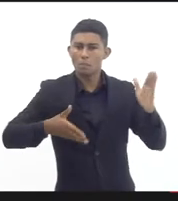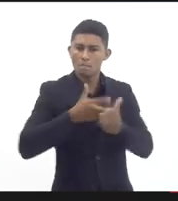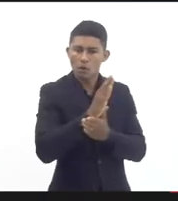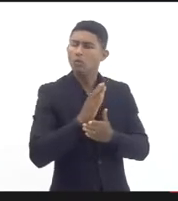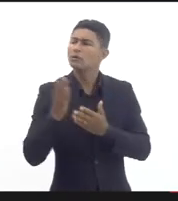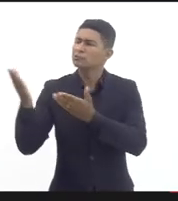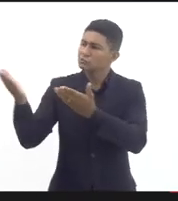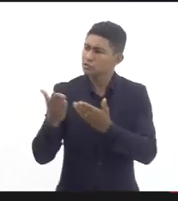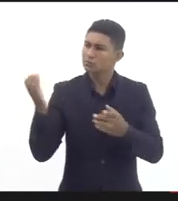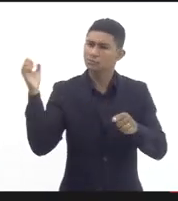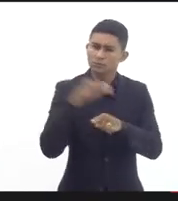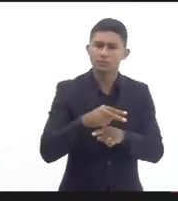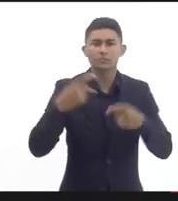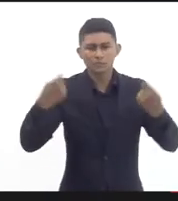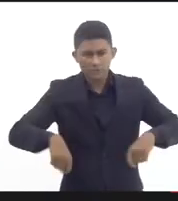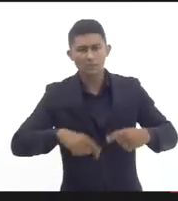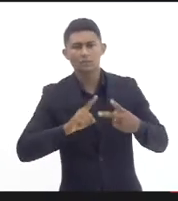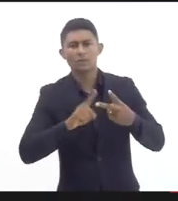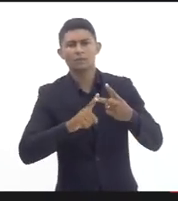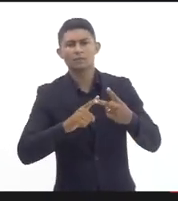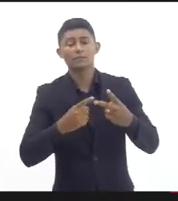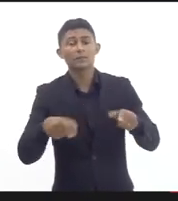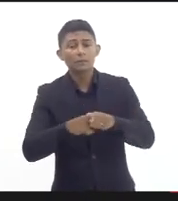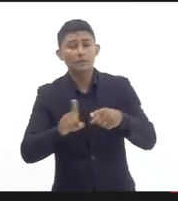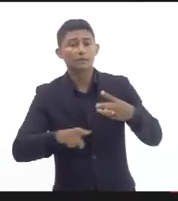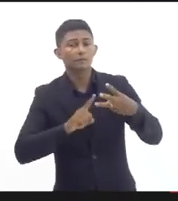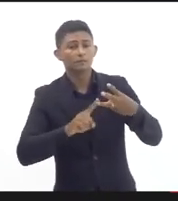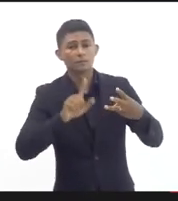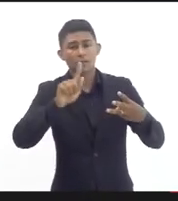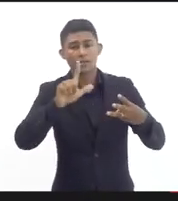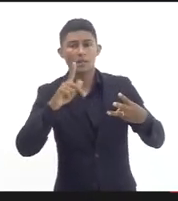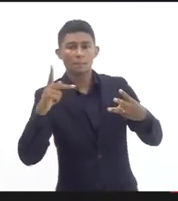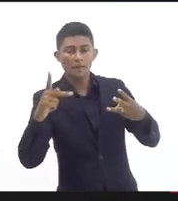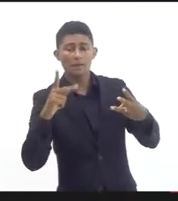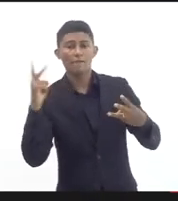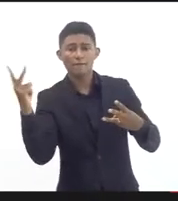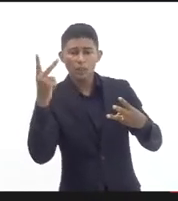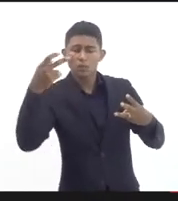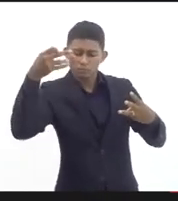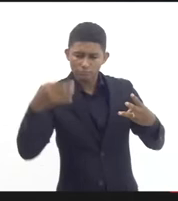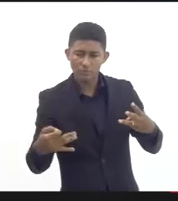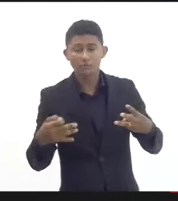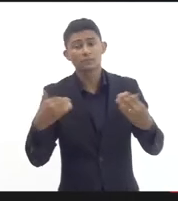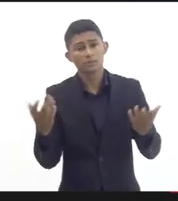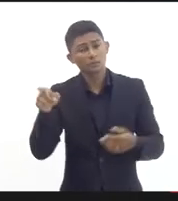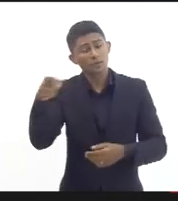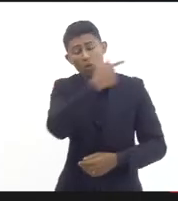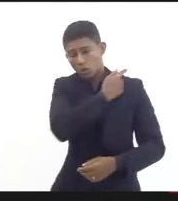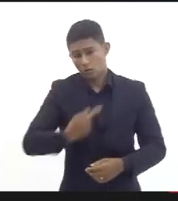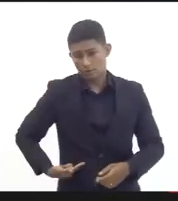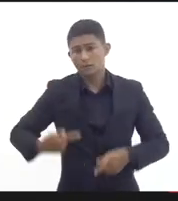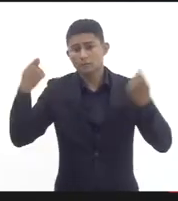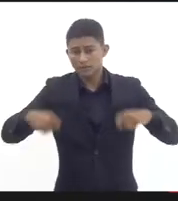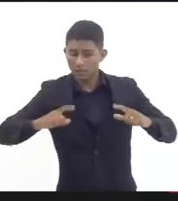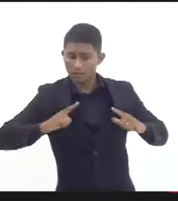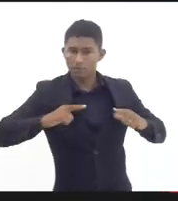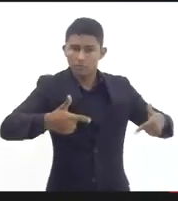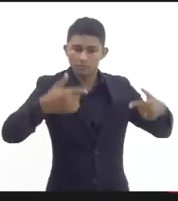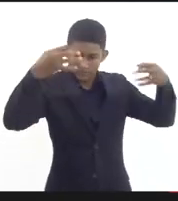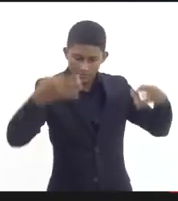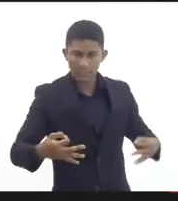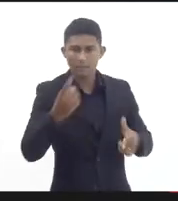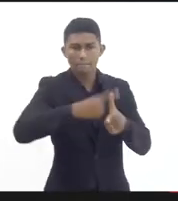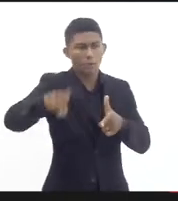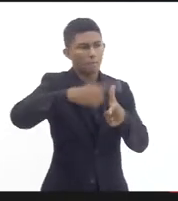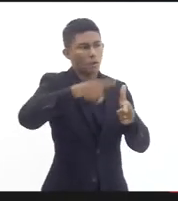conseguir sair dessa situação então é preciso que o governo se coloque realmente para resolver essa situação não